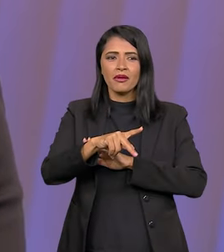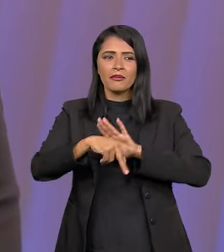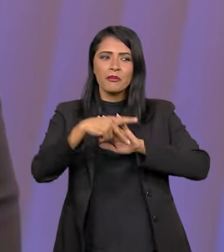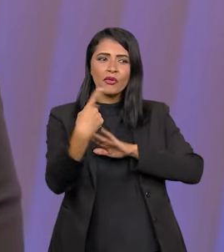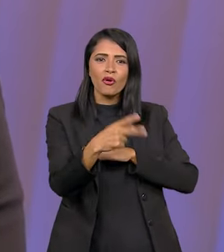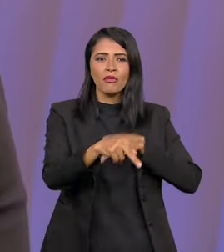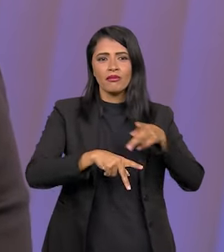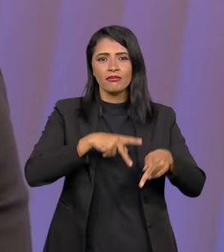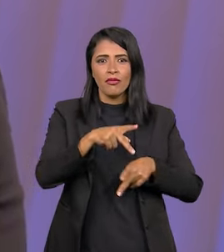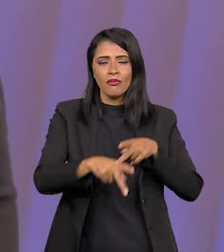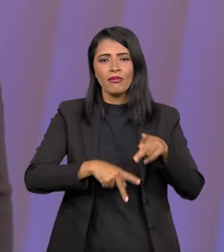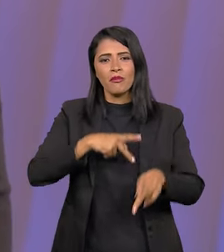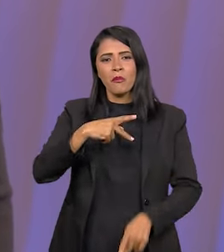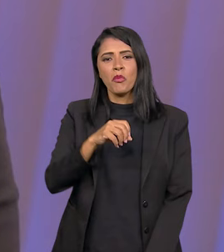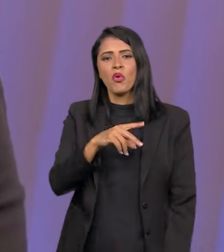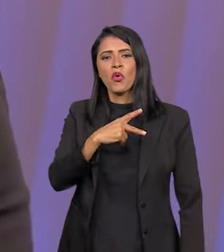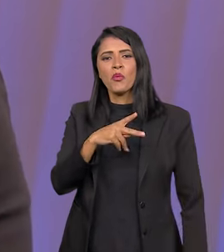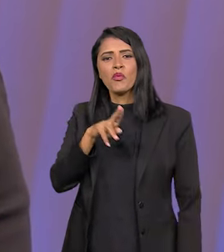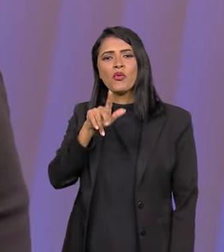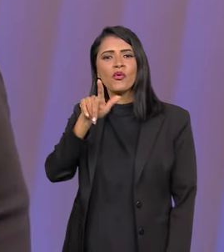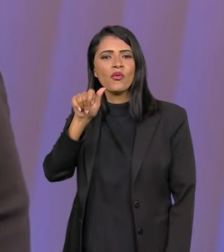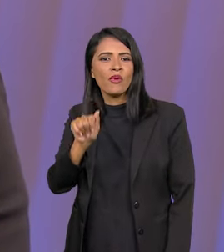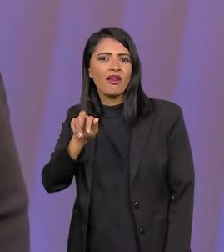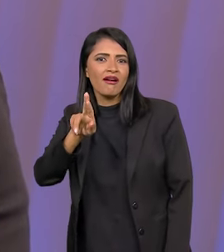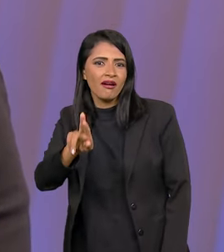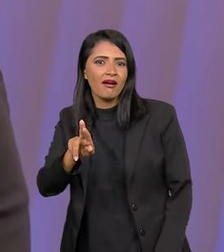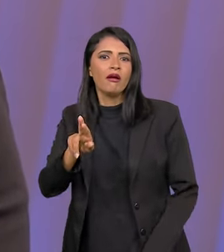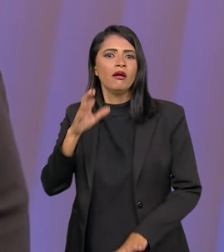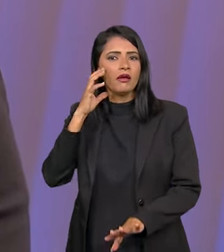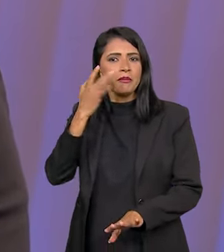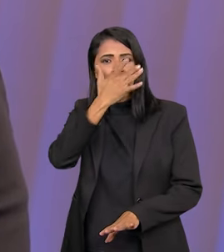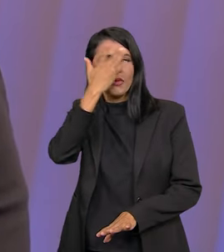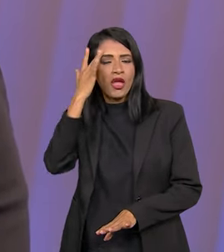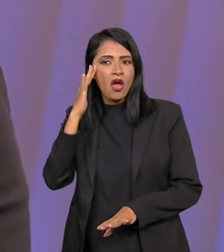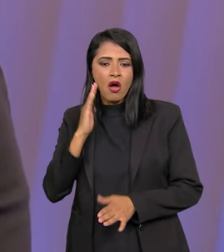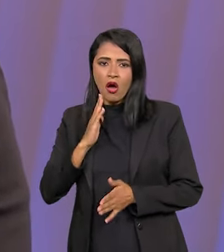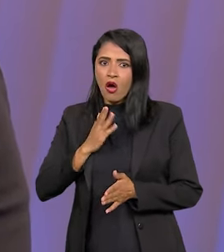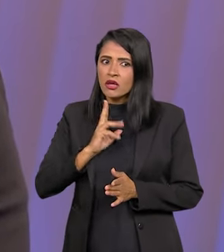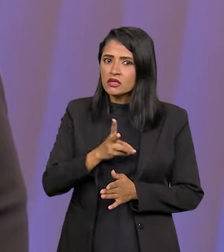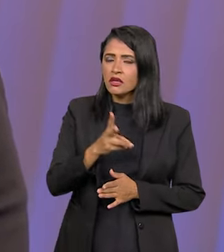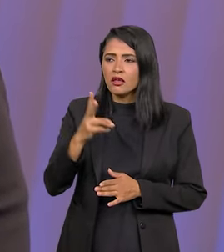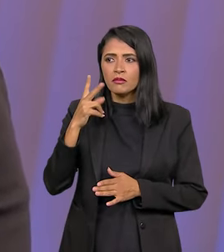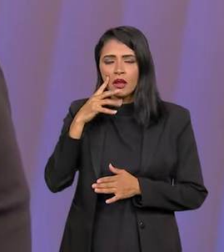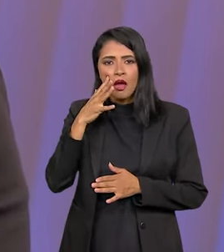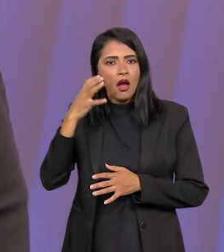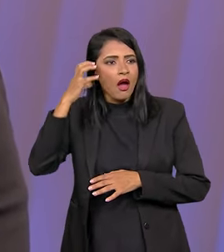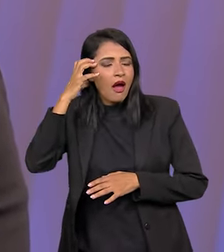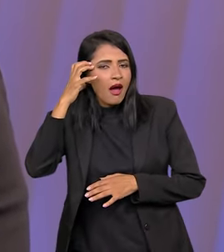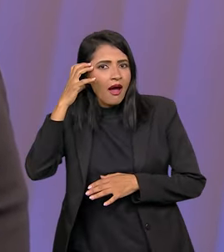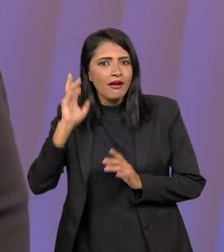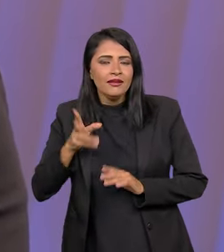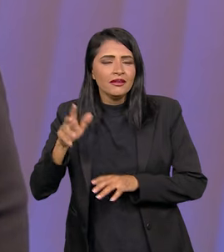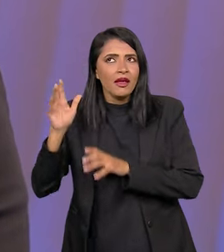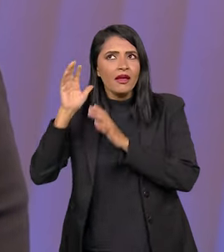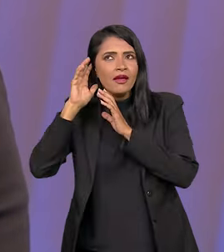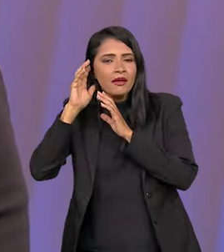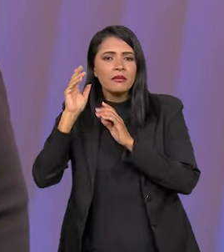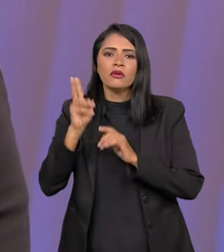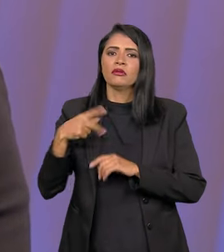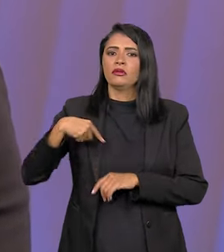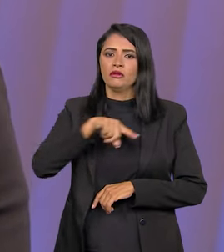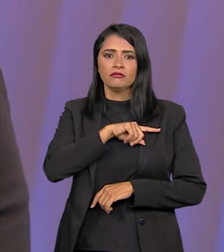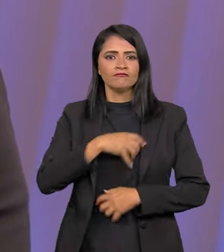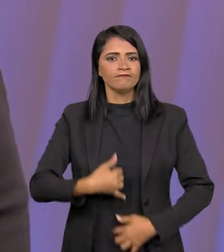que é a música mais popular, mas também tem as notícias. E ouvintes fiéis. Exatamente. Então, a gente tem muito orgulho das nossas